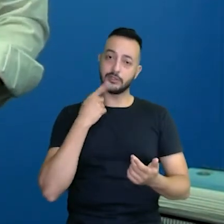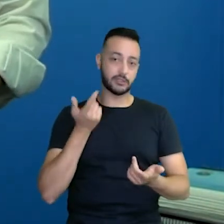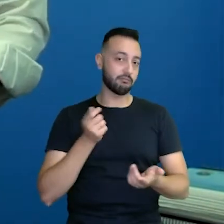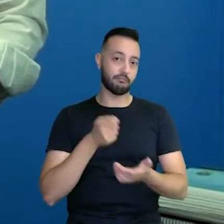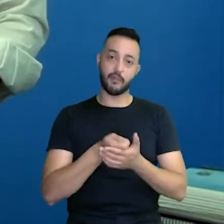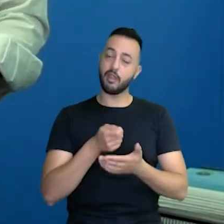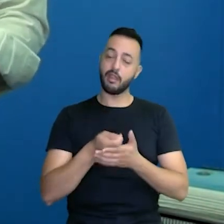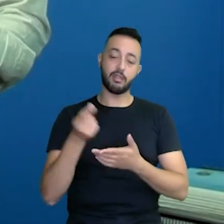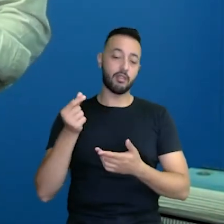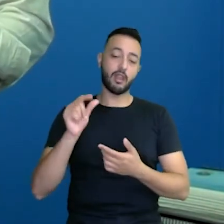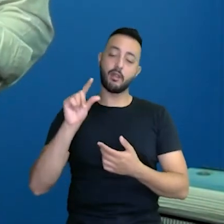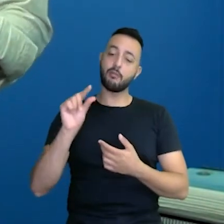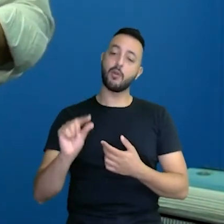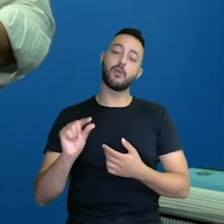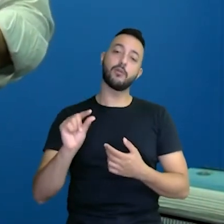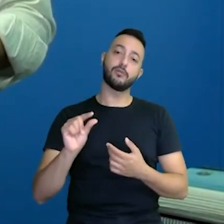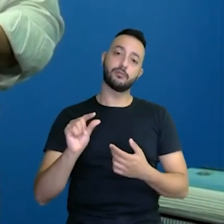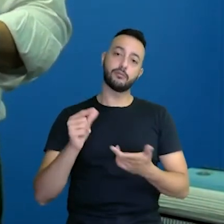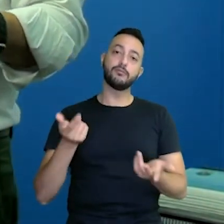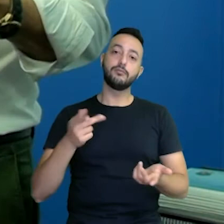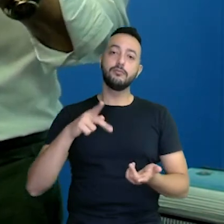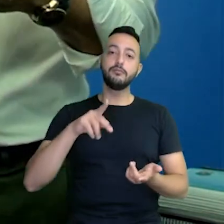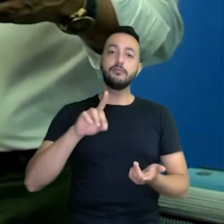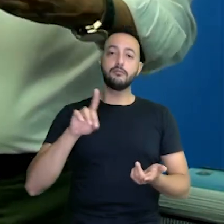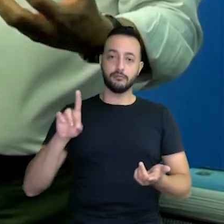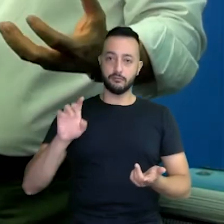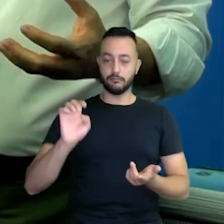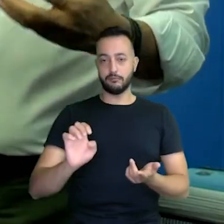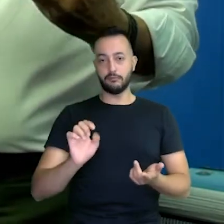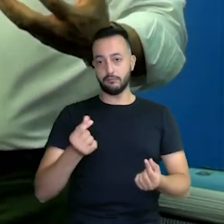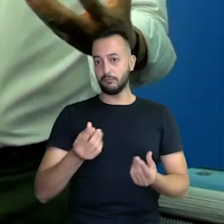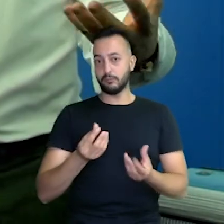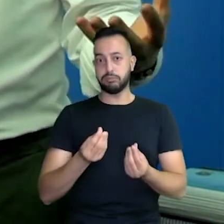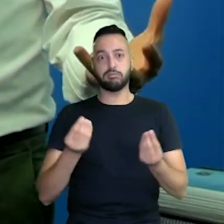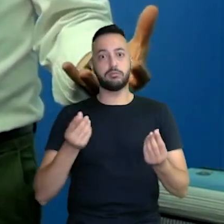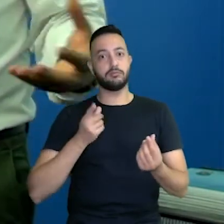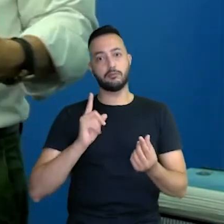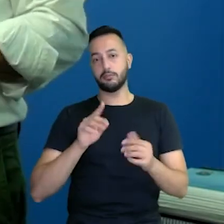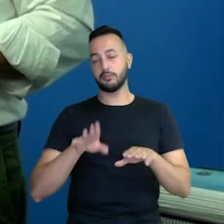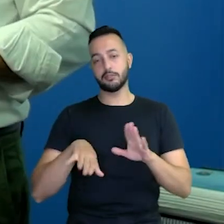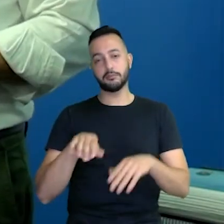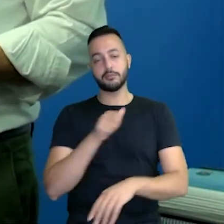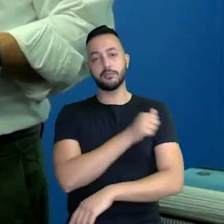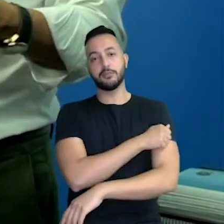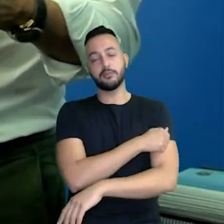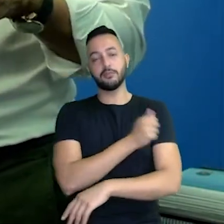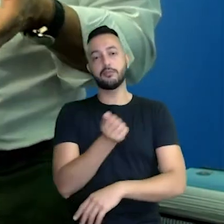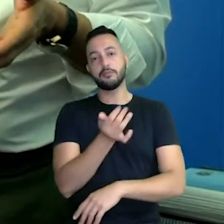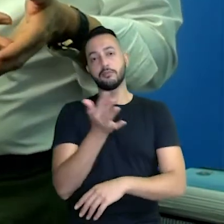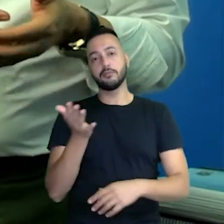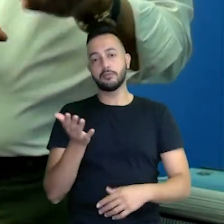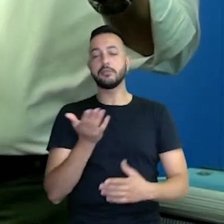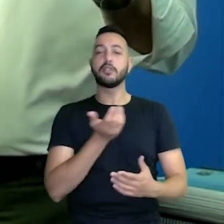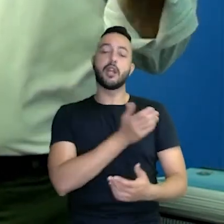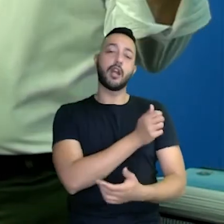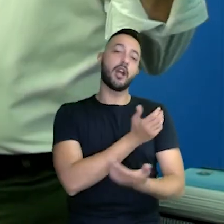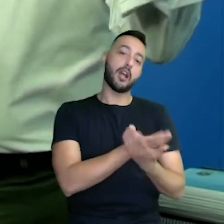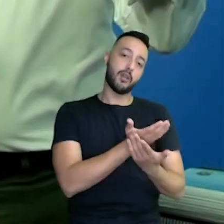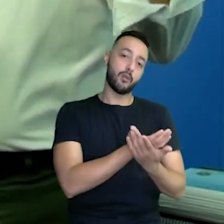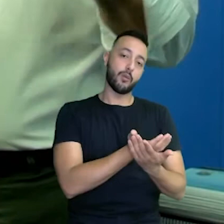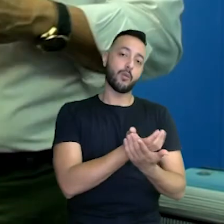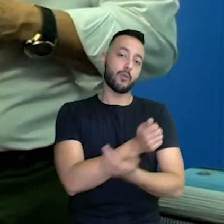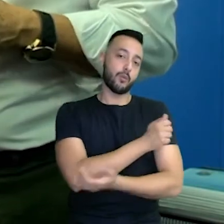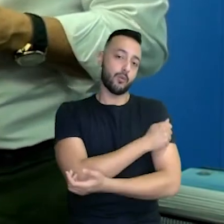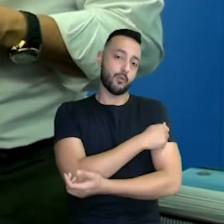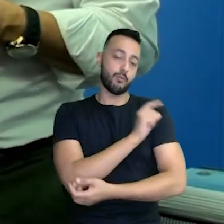bancar, o dinheiro é muito pouco, o PDDE não é um dinheiro grande, depende do quantitativo de aluno, uma escola que tem pouco aluno, eu fui